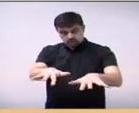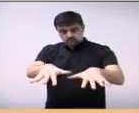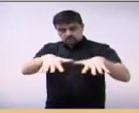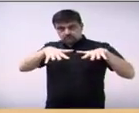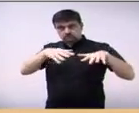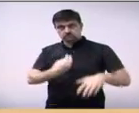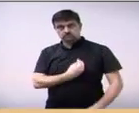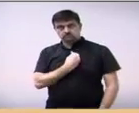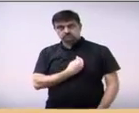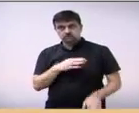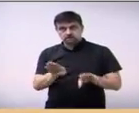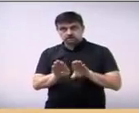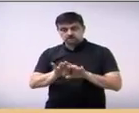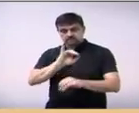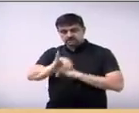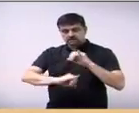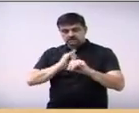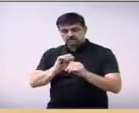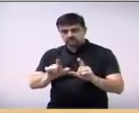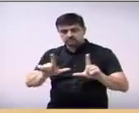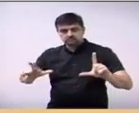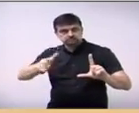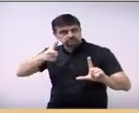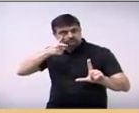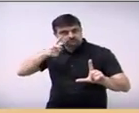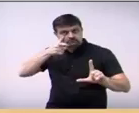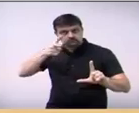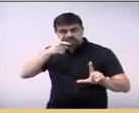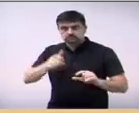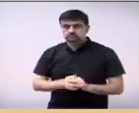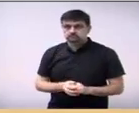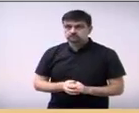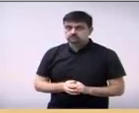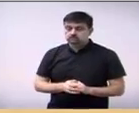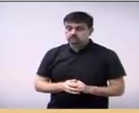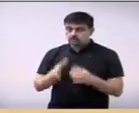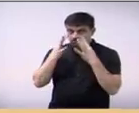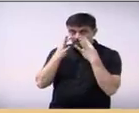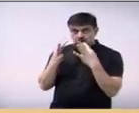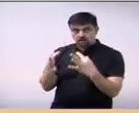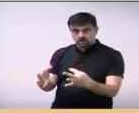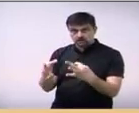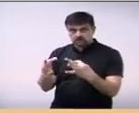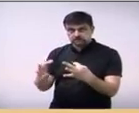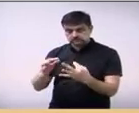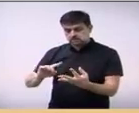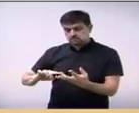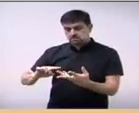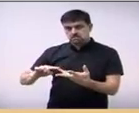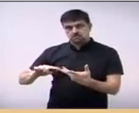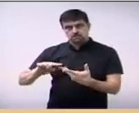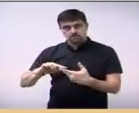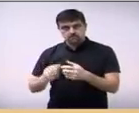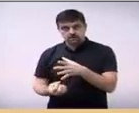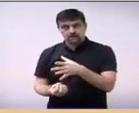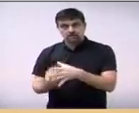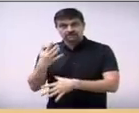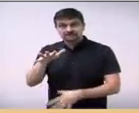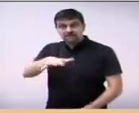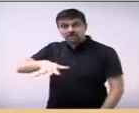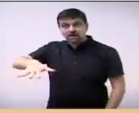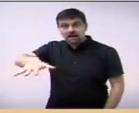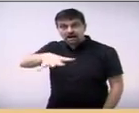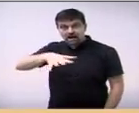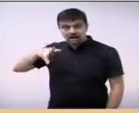e pela internet. Vejam bem, os fatos e acontecimentos políticos